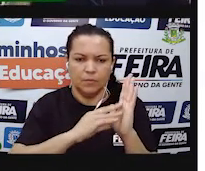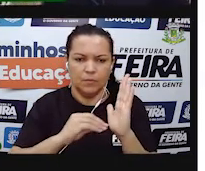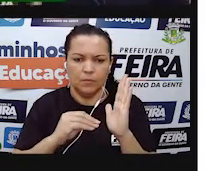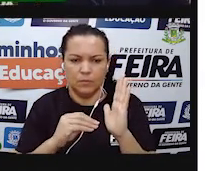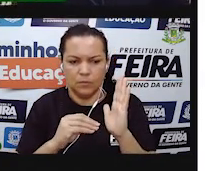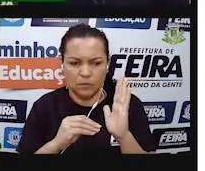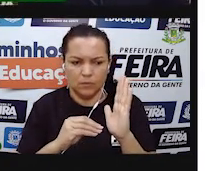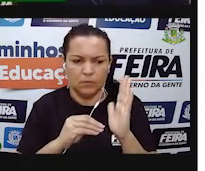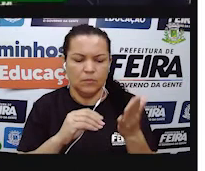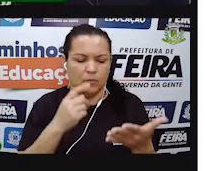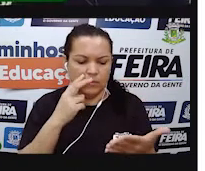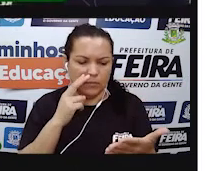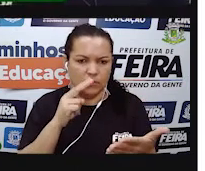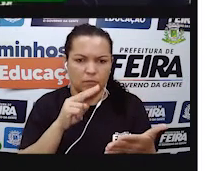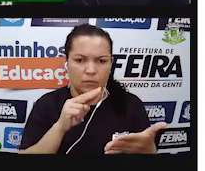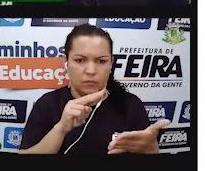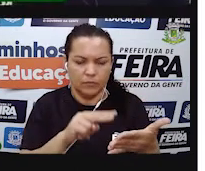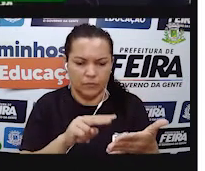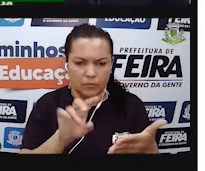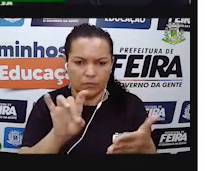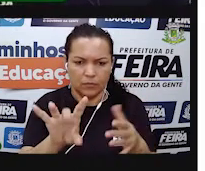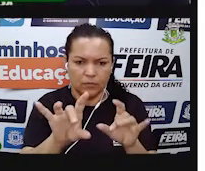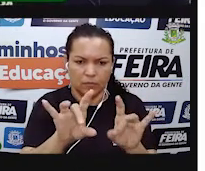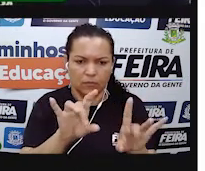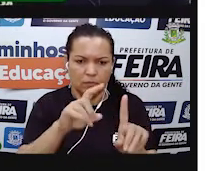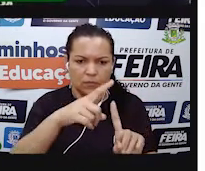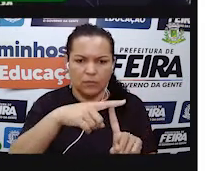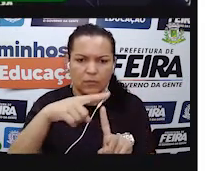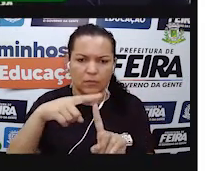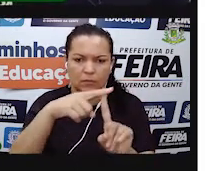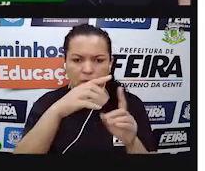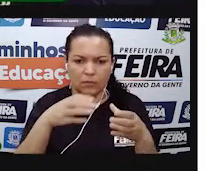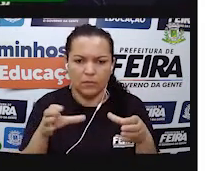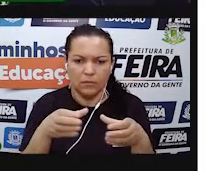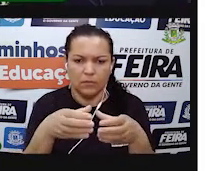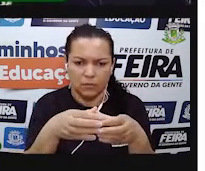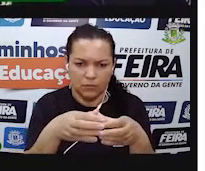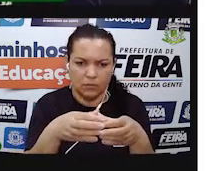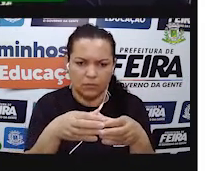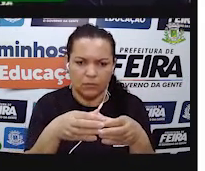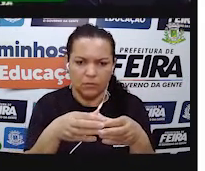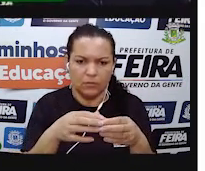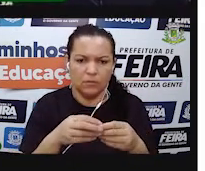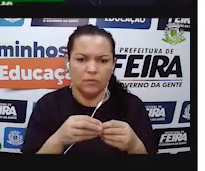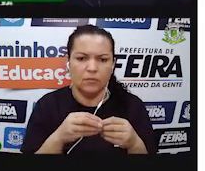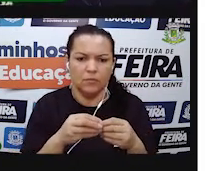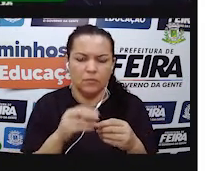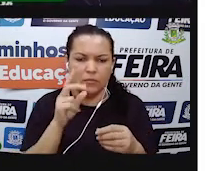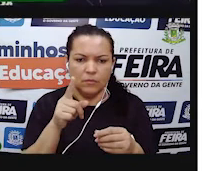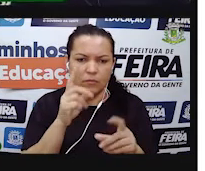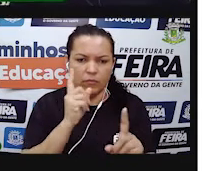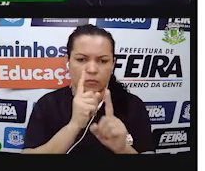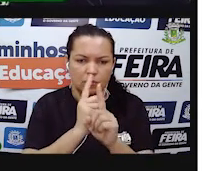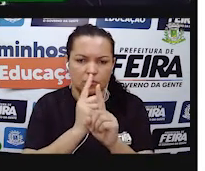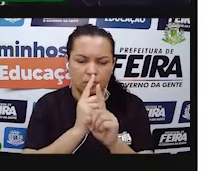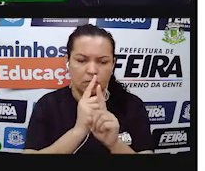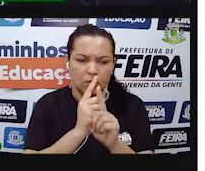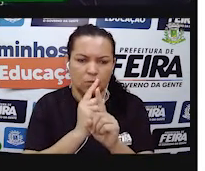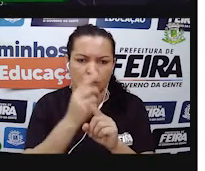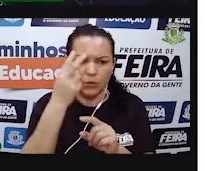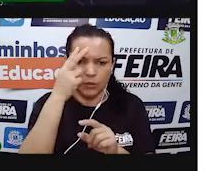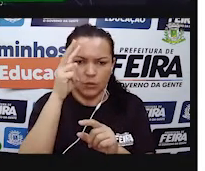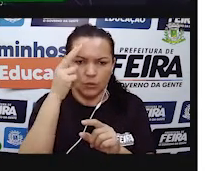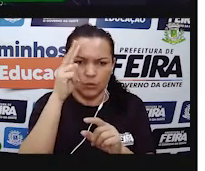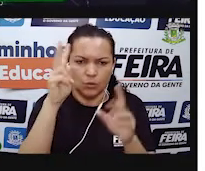onde é fornecido modelos de contas de luz para cada tipo de grupo, tá bom?